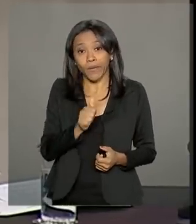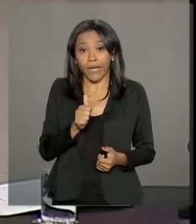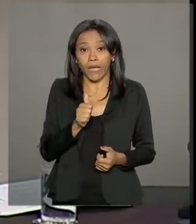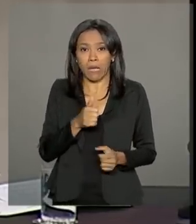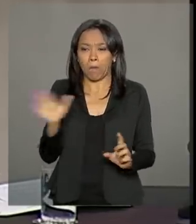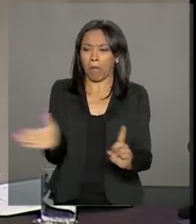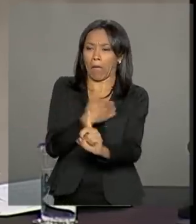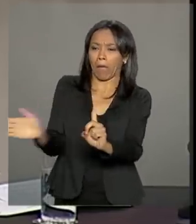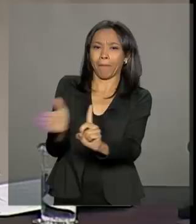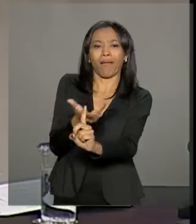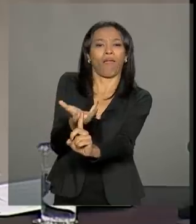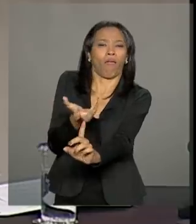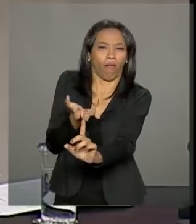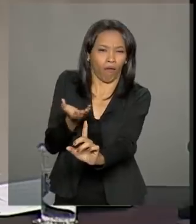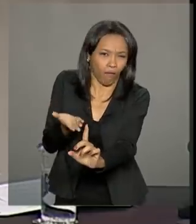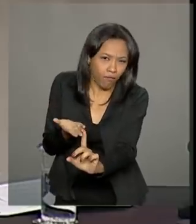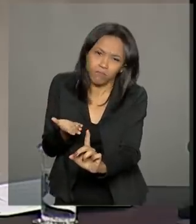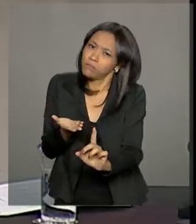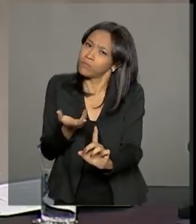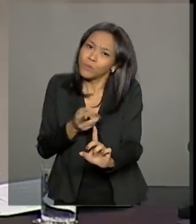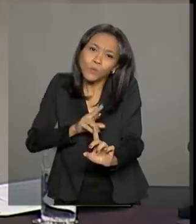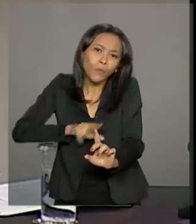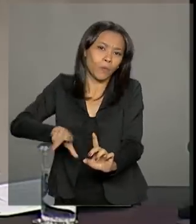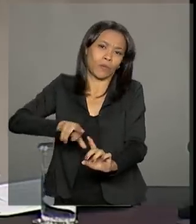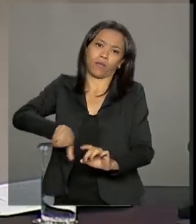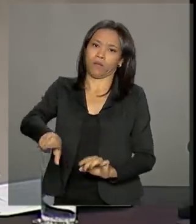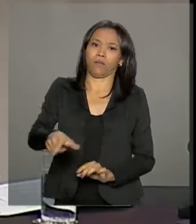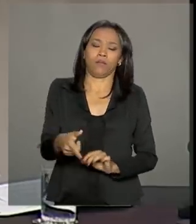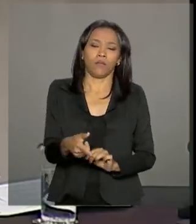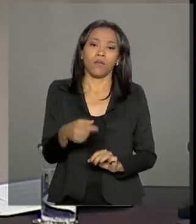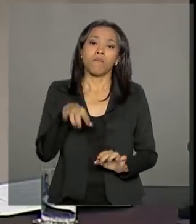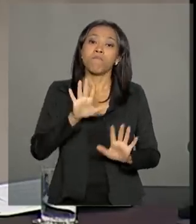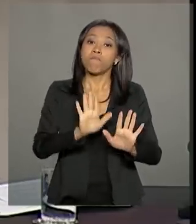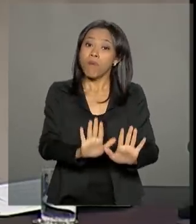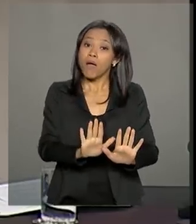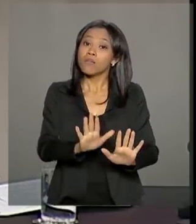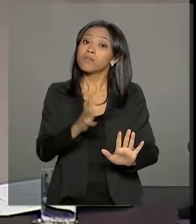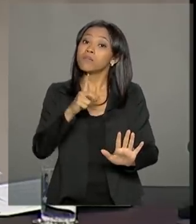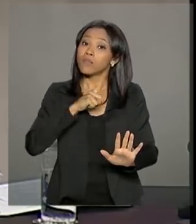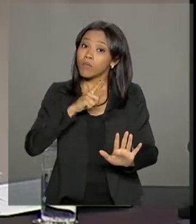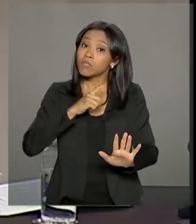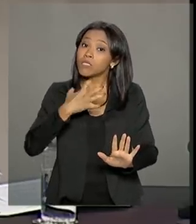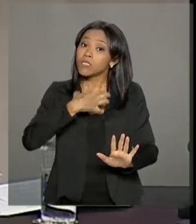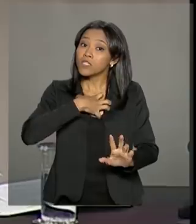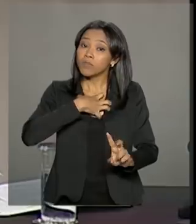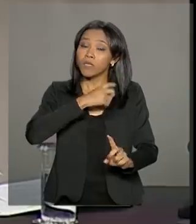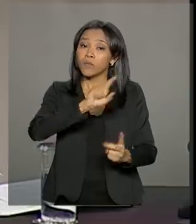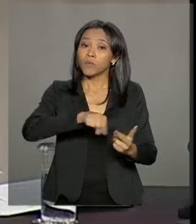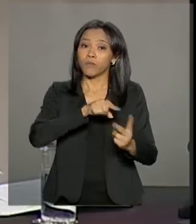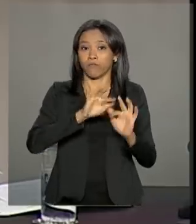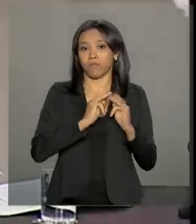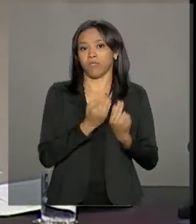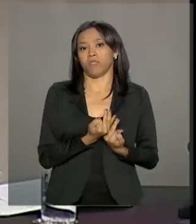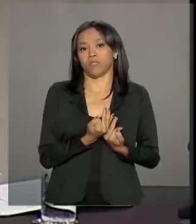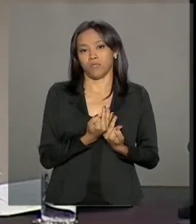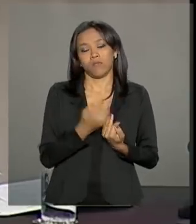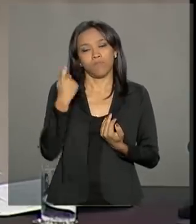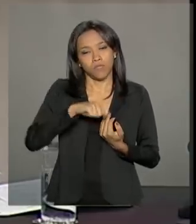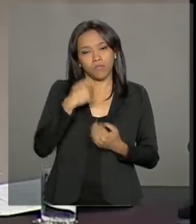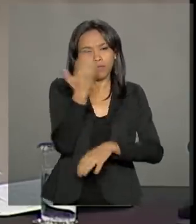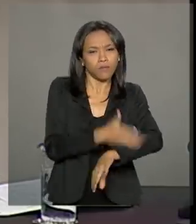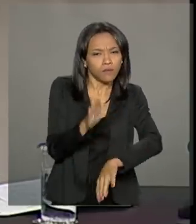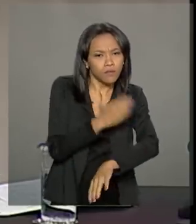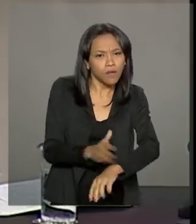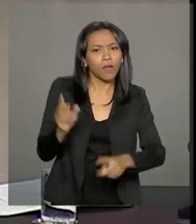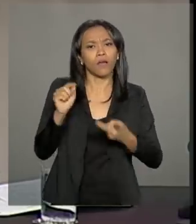apanha porque quer, mas nesse quadro nós temos sentimentos e famílias. Isso envolve treinamento,